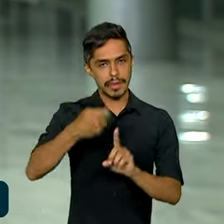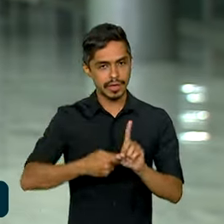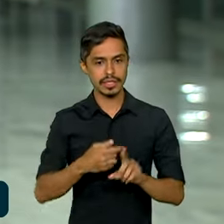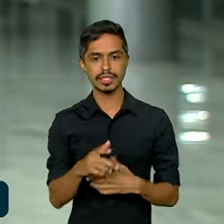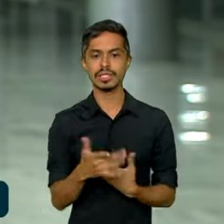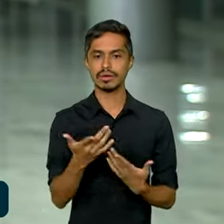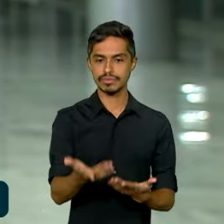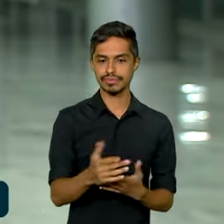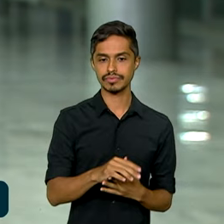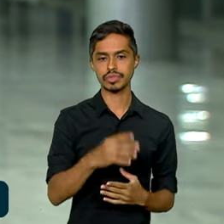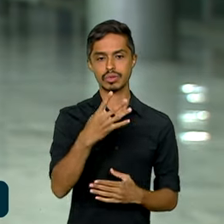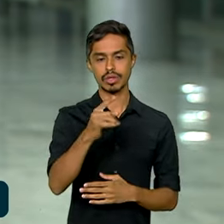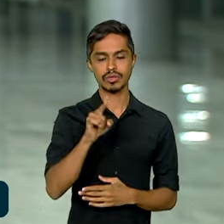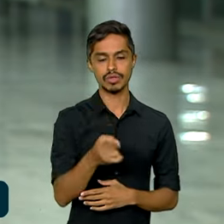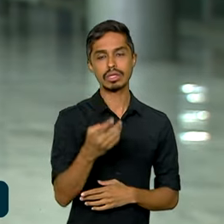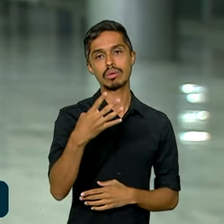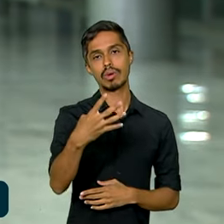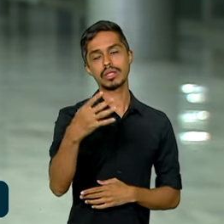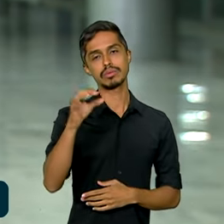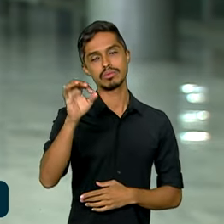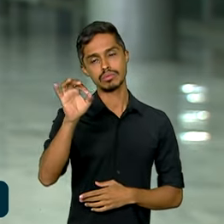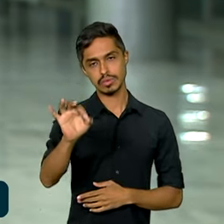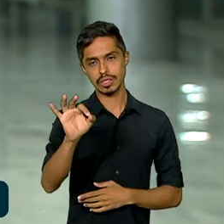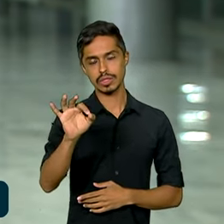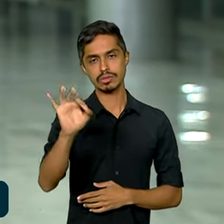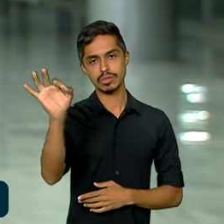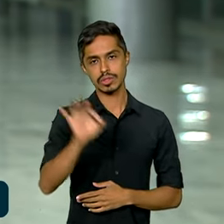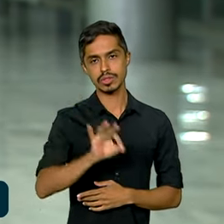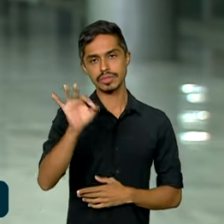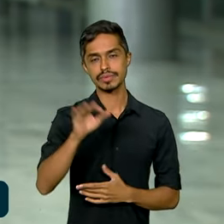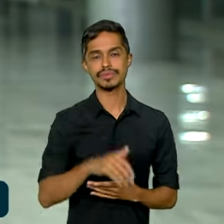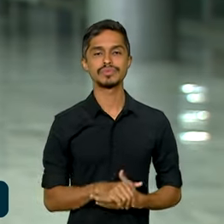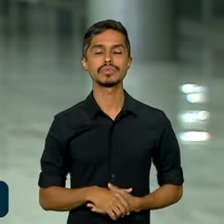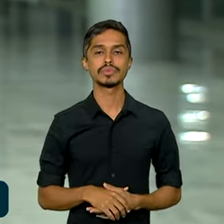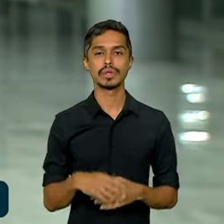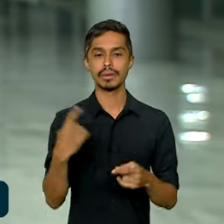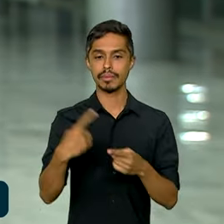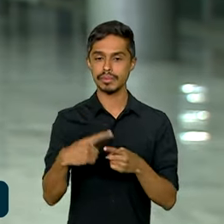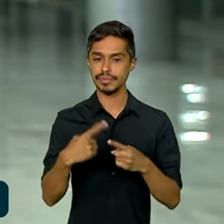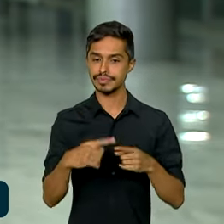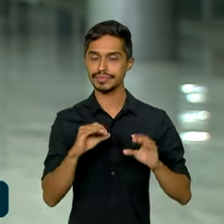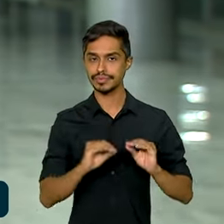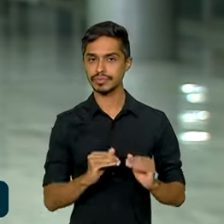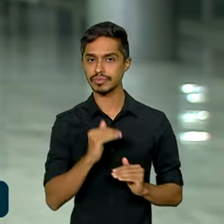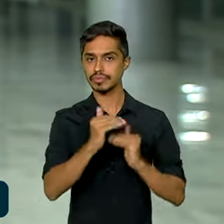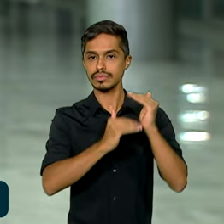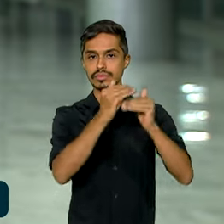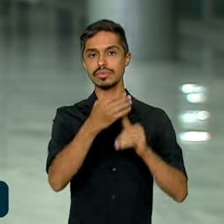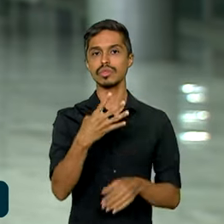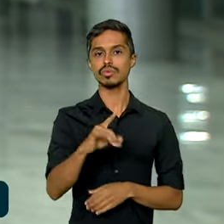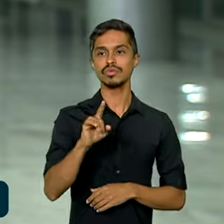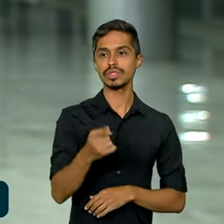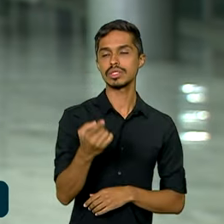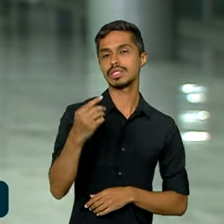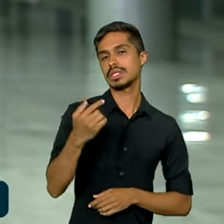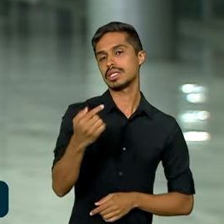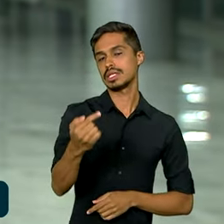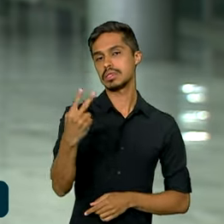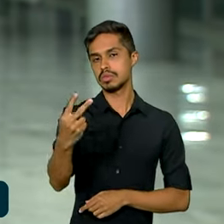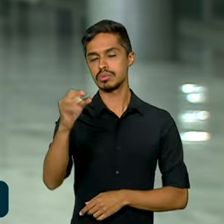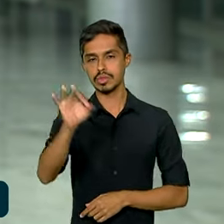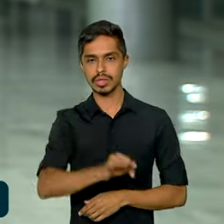atingiu 4,47% até janeiro, após um avanço de 4,72%